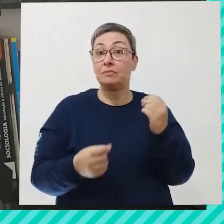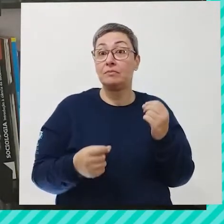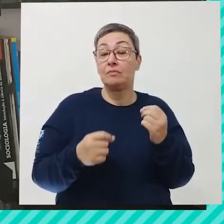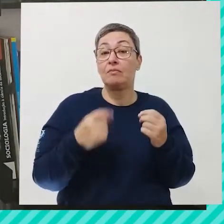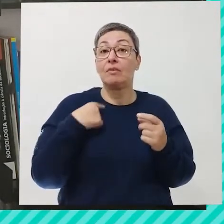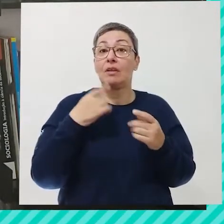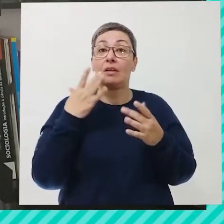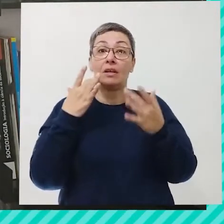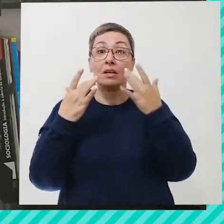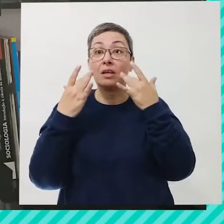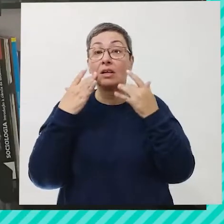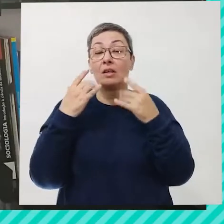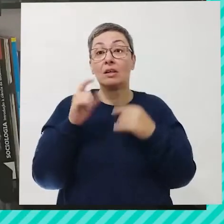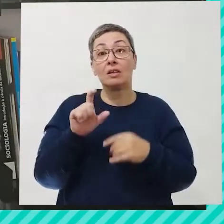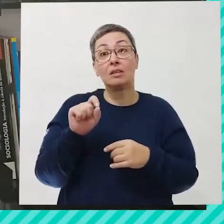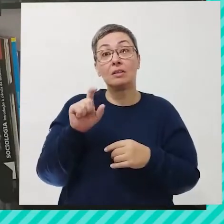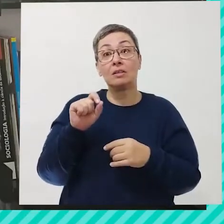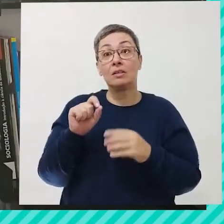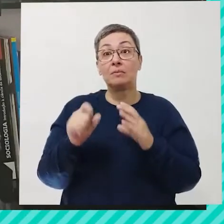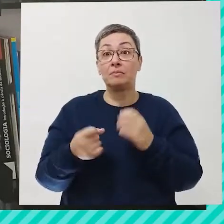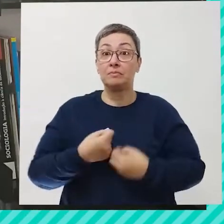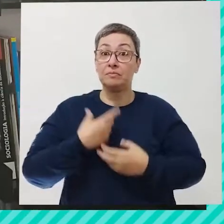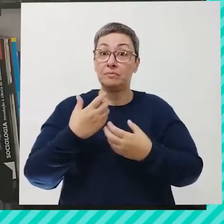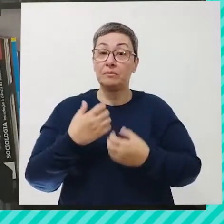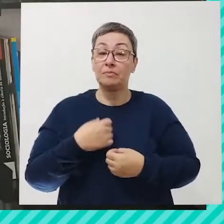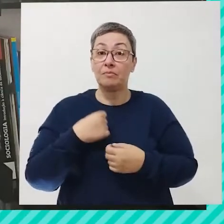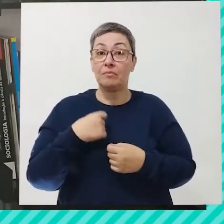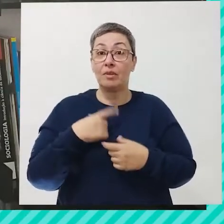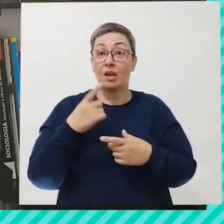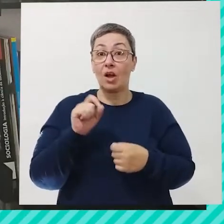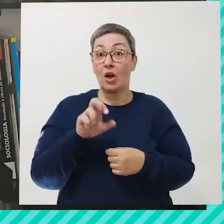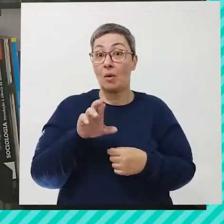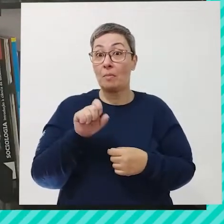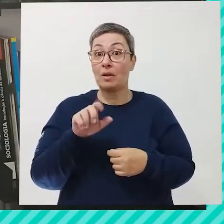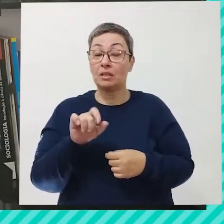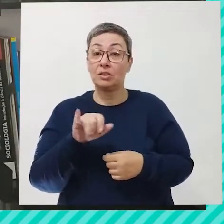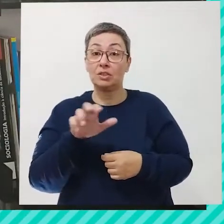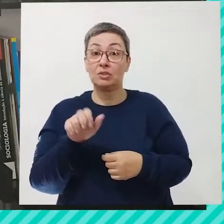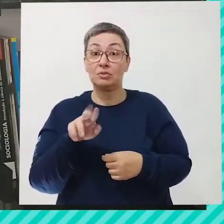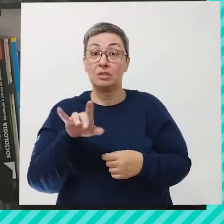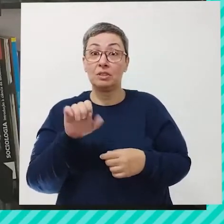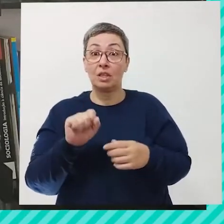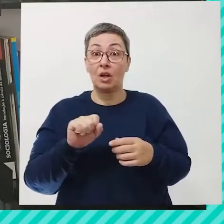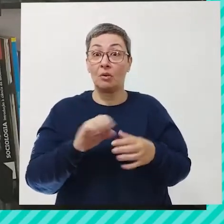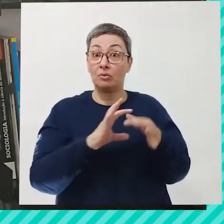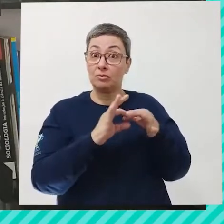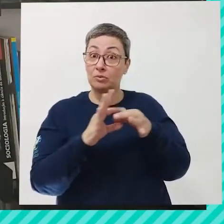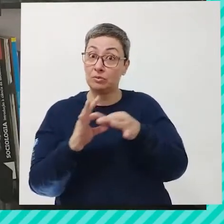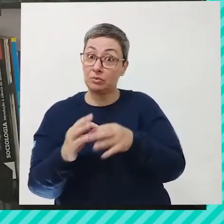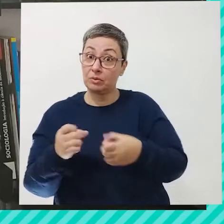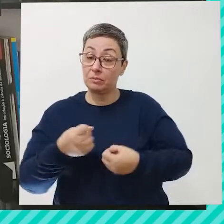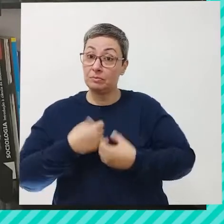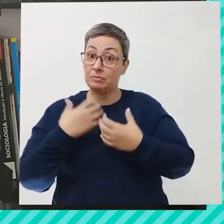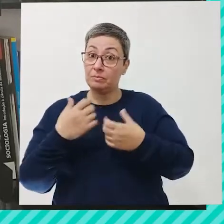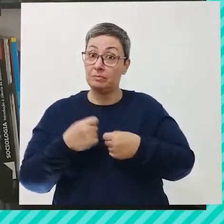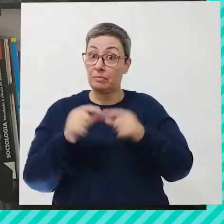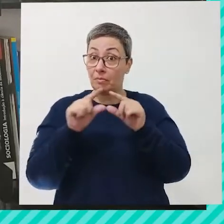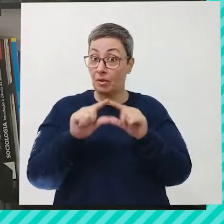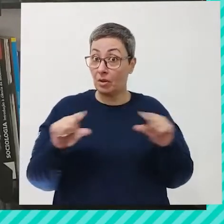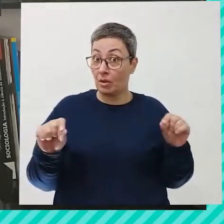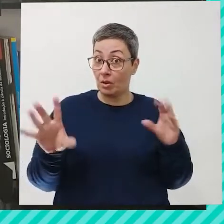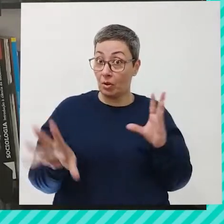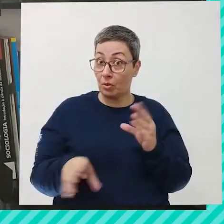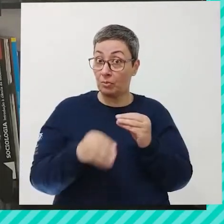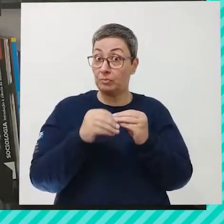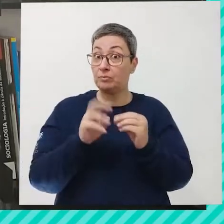décima de autoria do poeta romano Juvenal. No contexto do poema, a frase faz